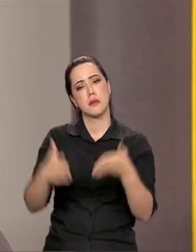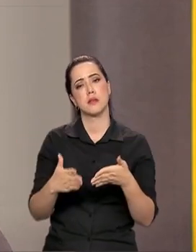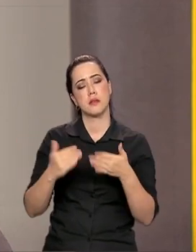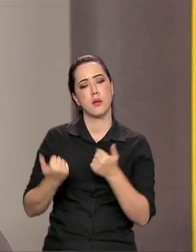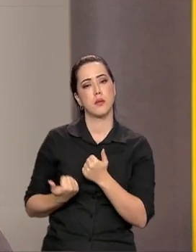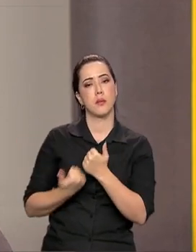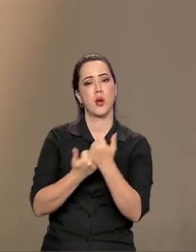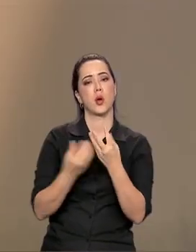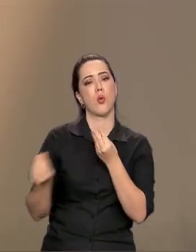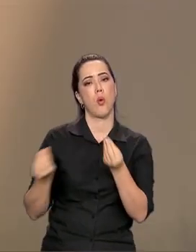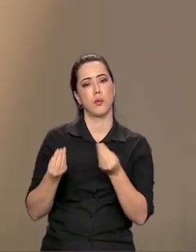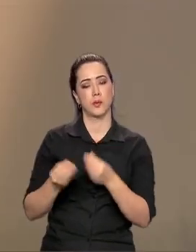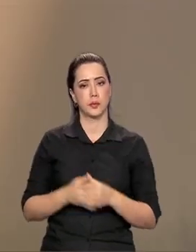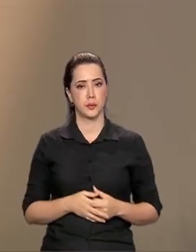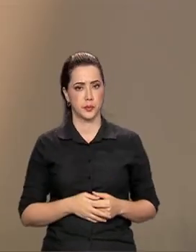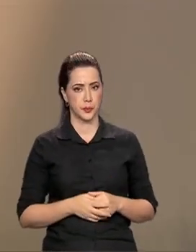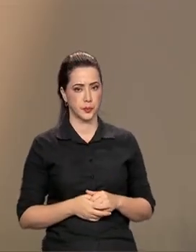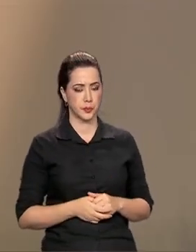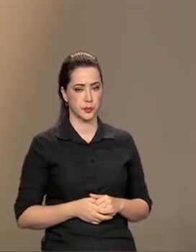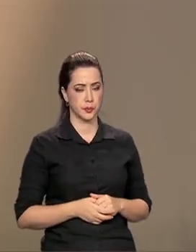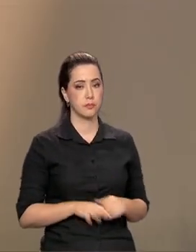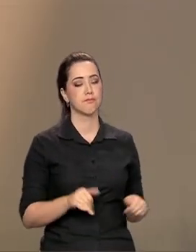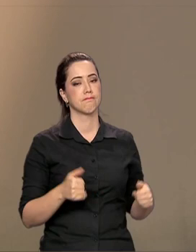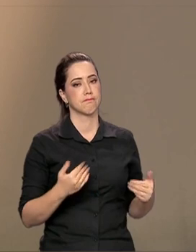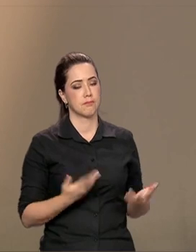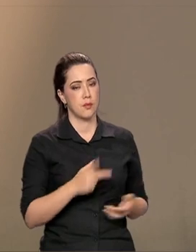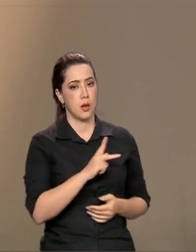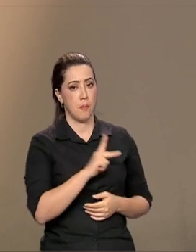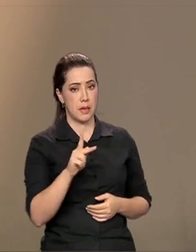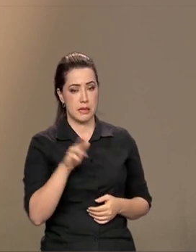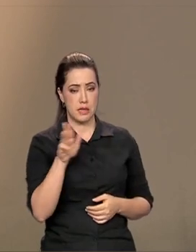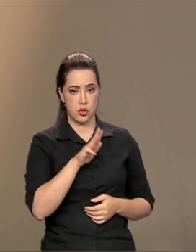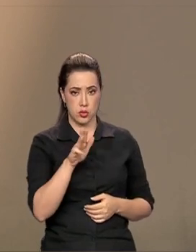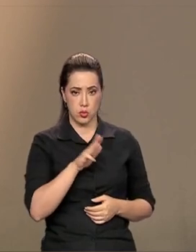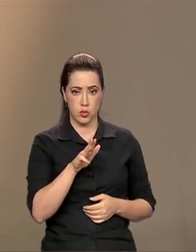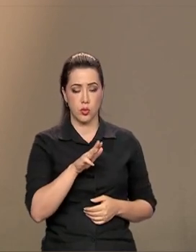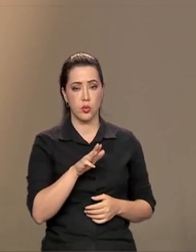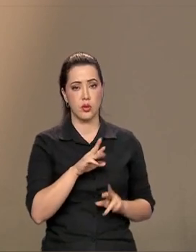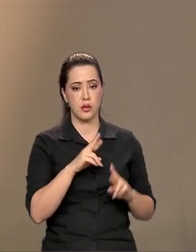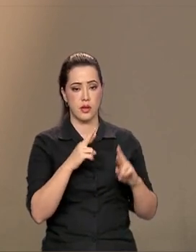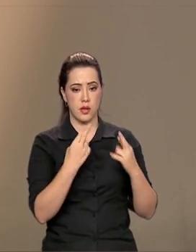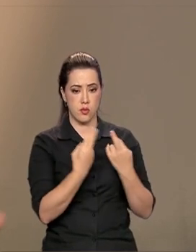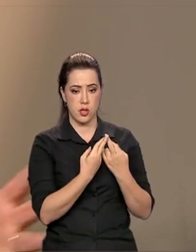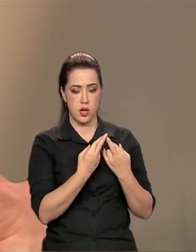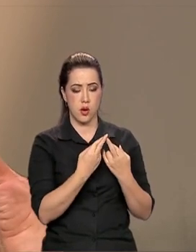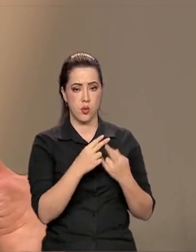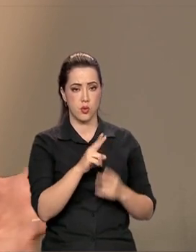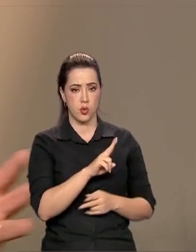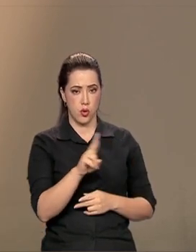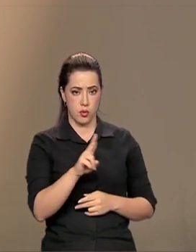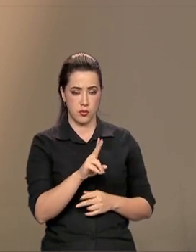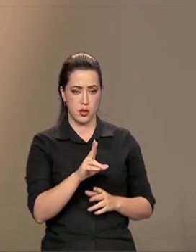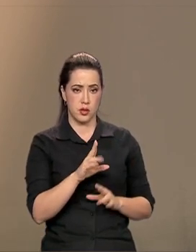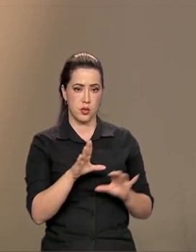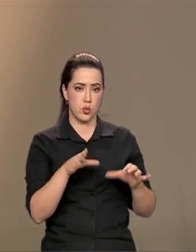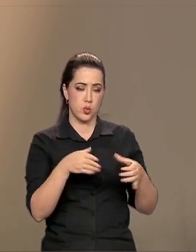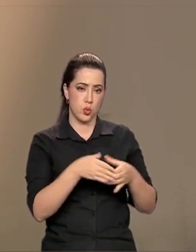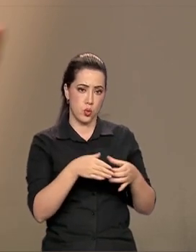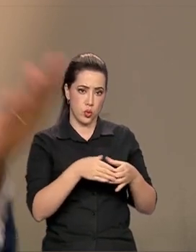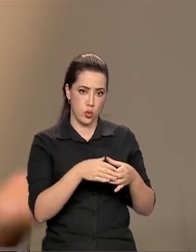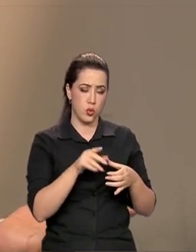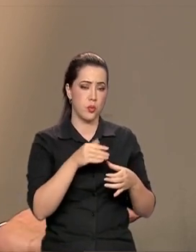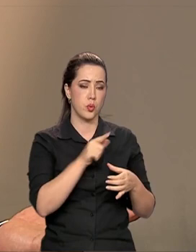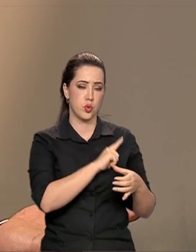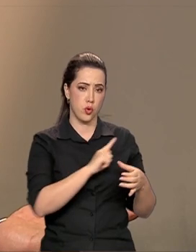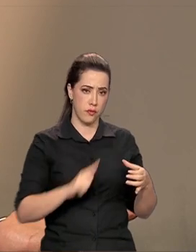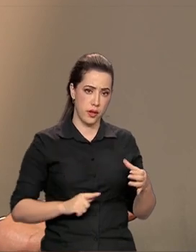para essa preparação? Então, o presidente Lula está chamando uma reunião da cúpula dos governantes amazônicos e